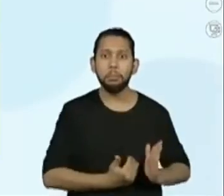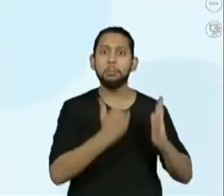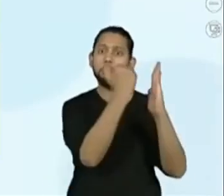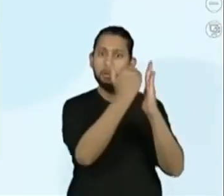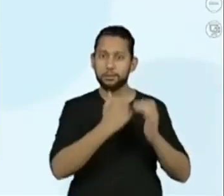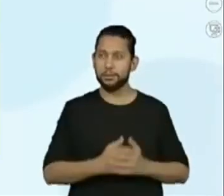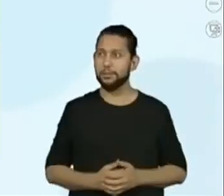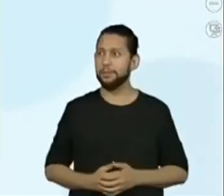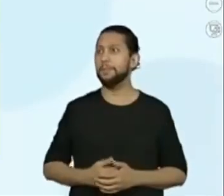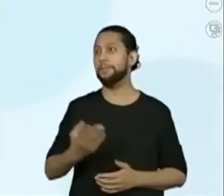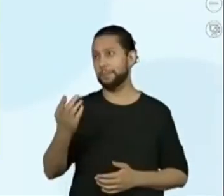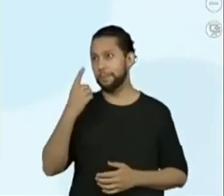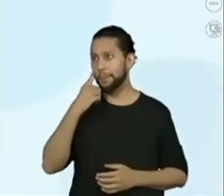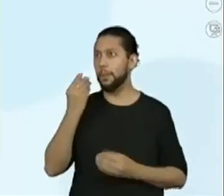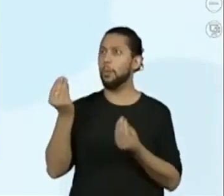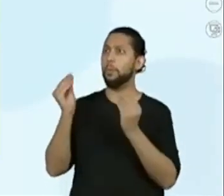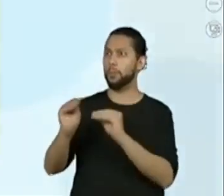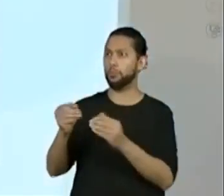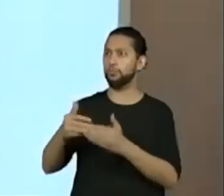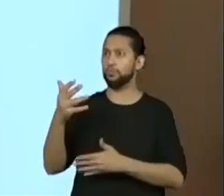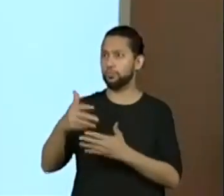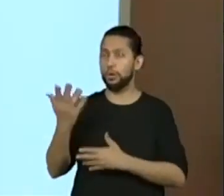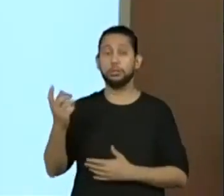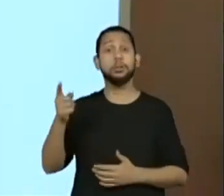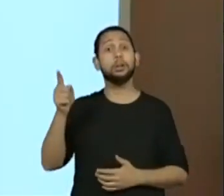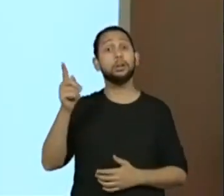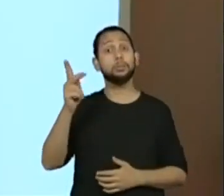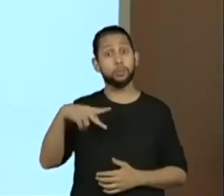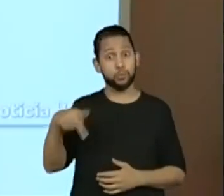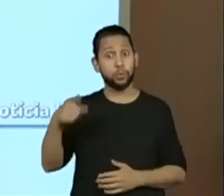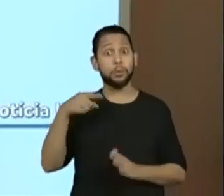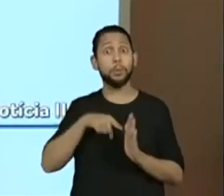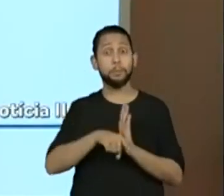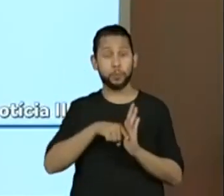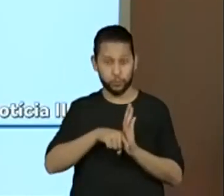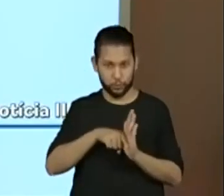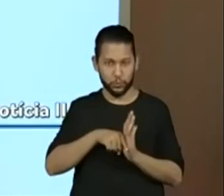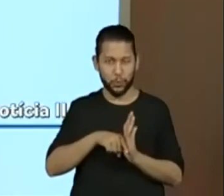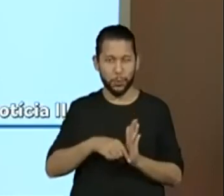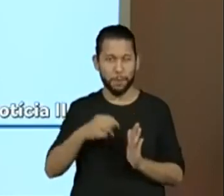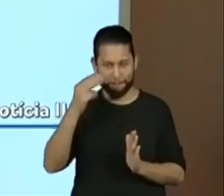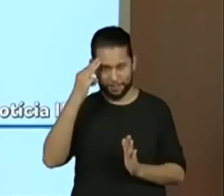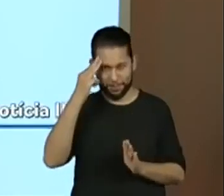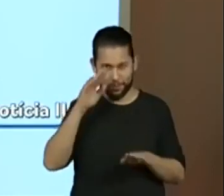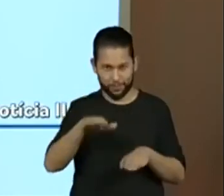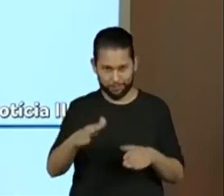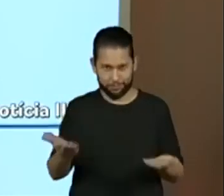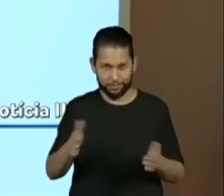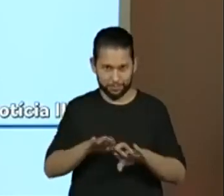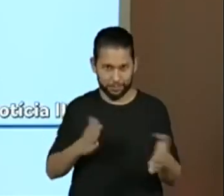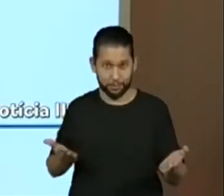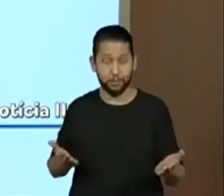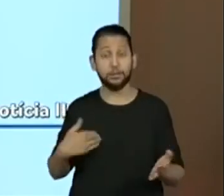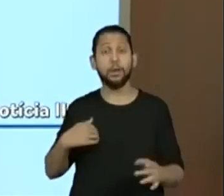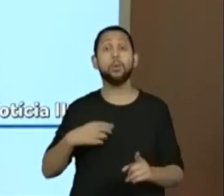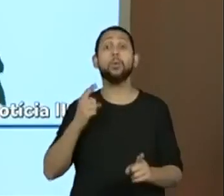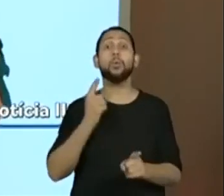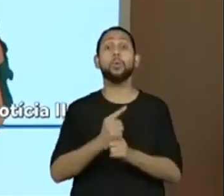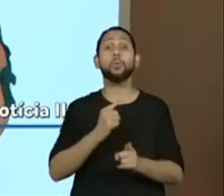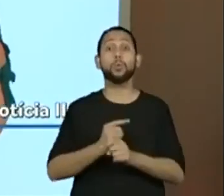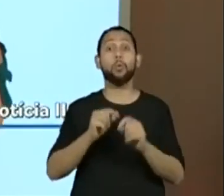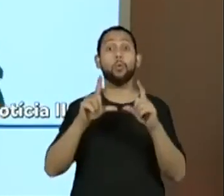uma professora que já foi bem rápida. Ela pesquisou a notícia do jogo da memória na internet e até achou